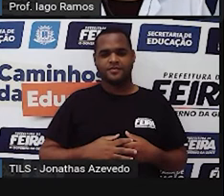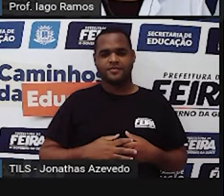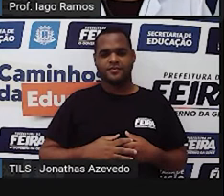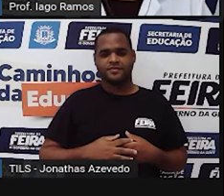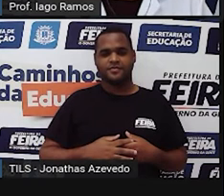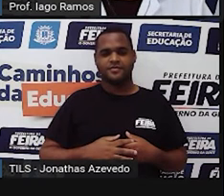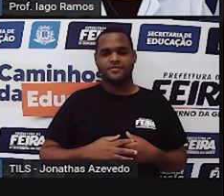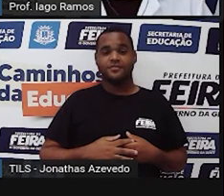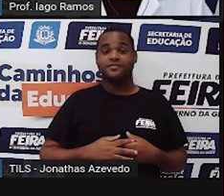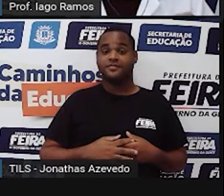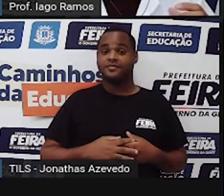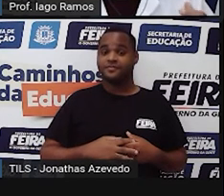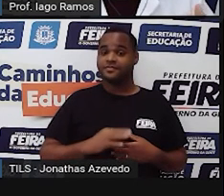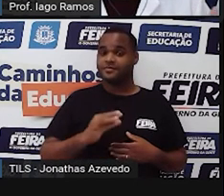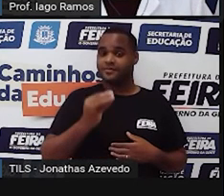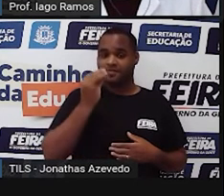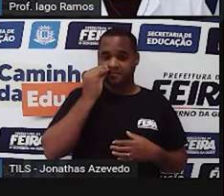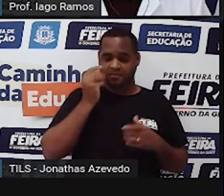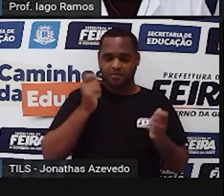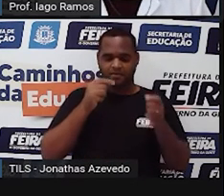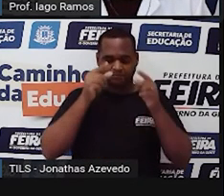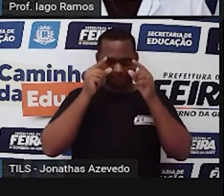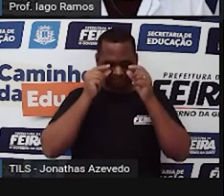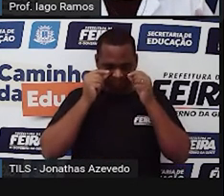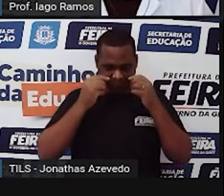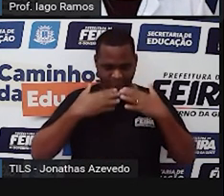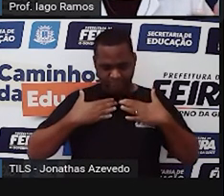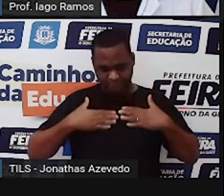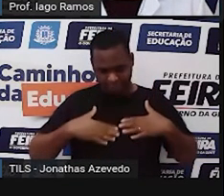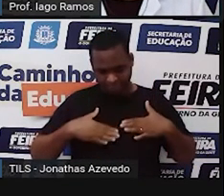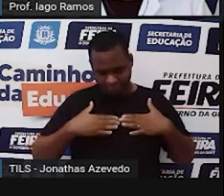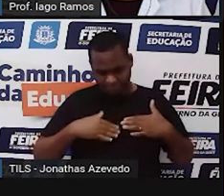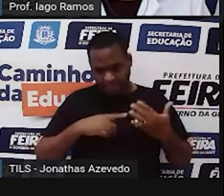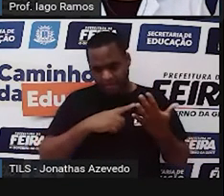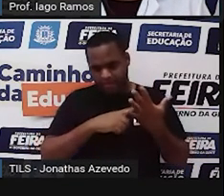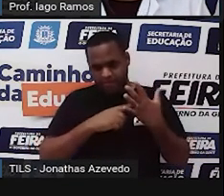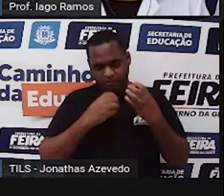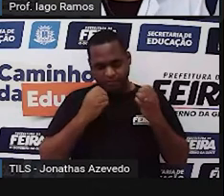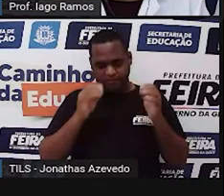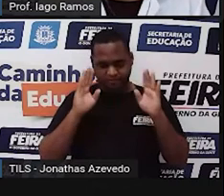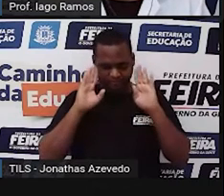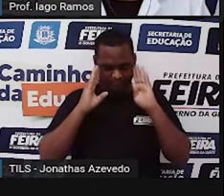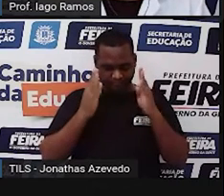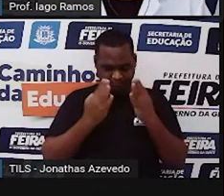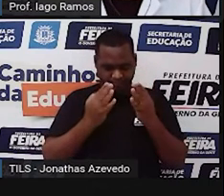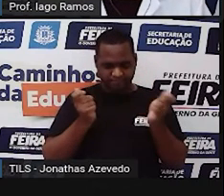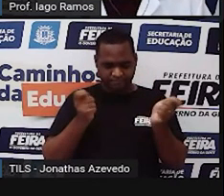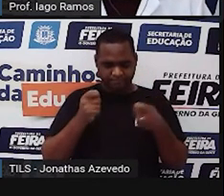Você pode até fechar os olhos, se quiser, porque ajuda a aumentar também a concentração.